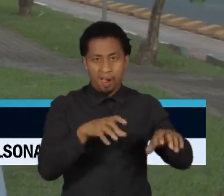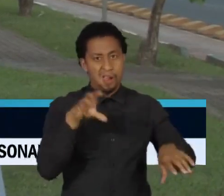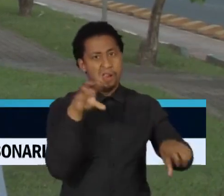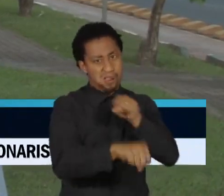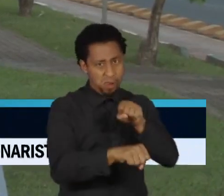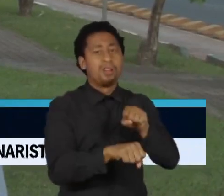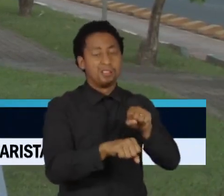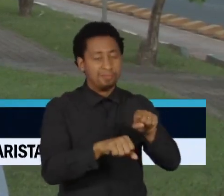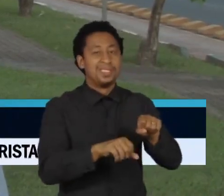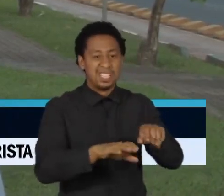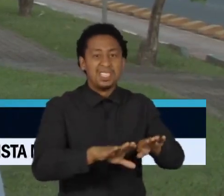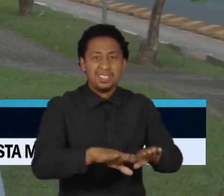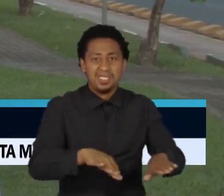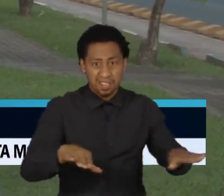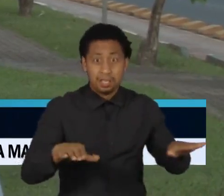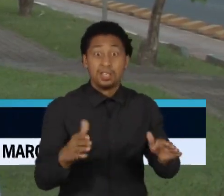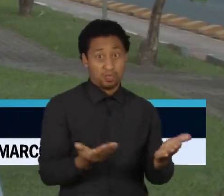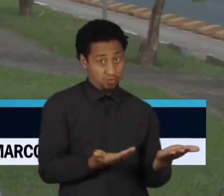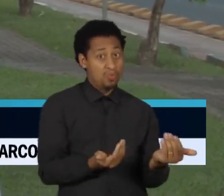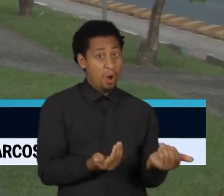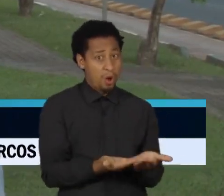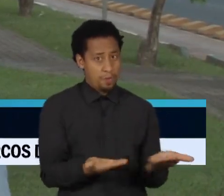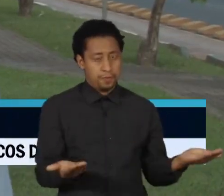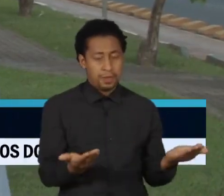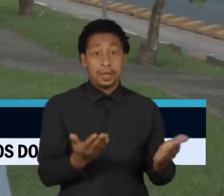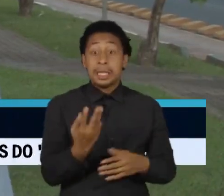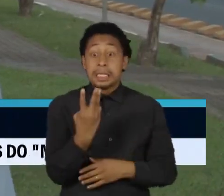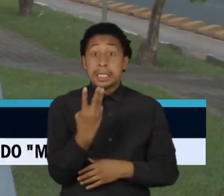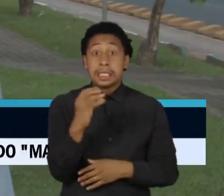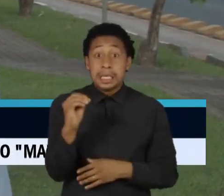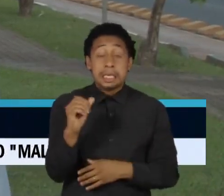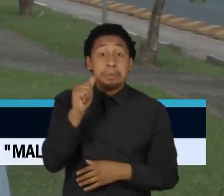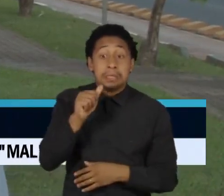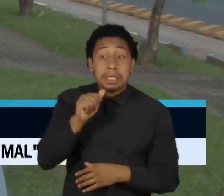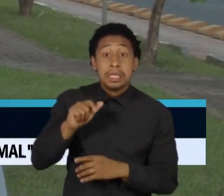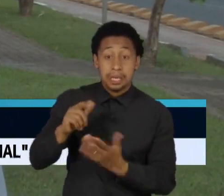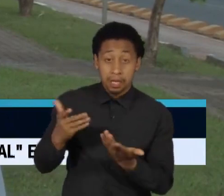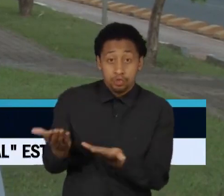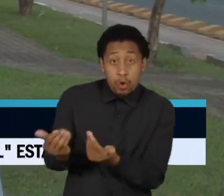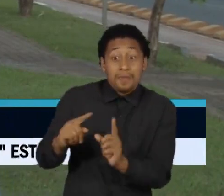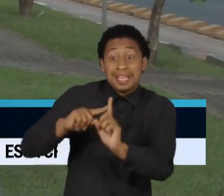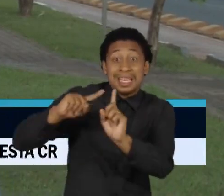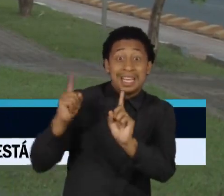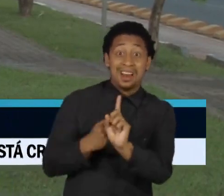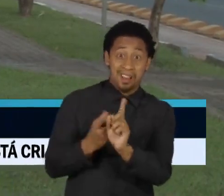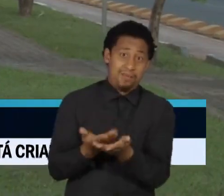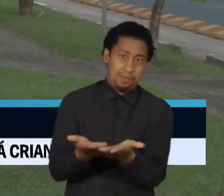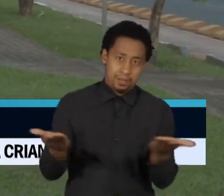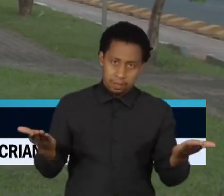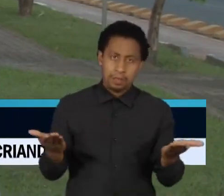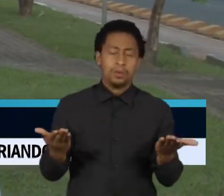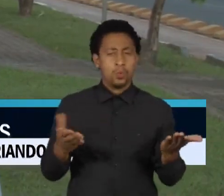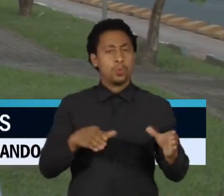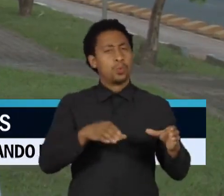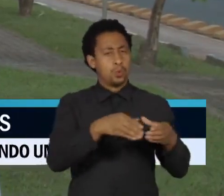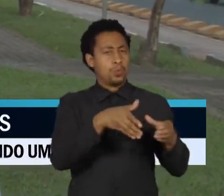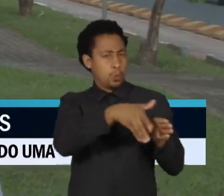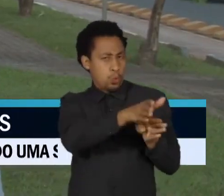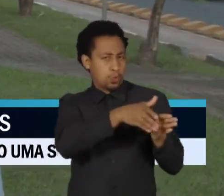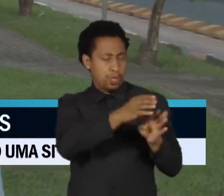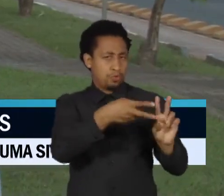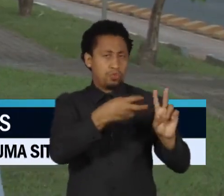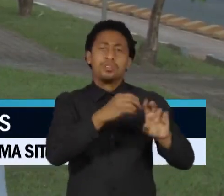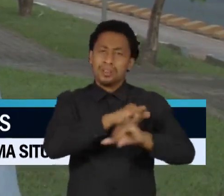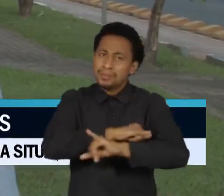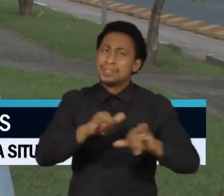e jovens Yanomami. Pelo menos 30 estão grávidas. O Conselho Indígena cobra das autoridades apoio